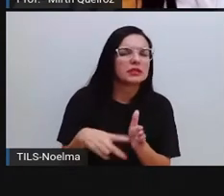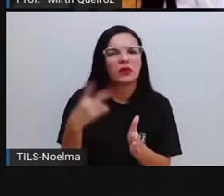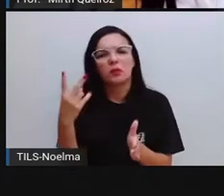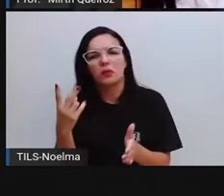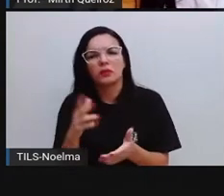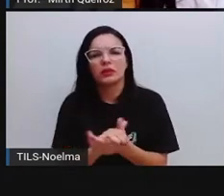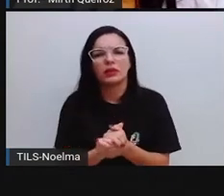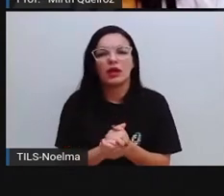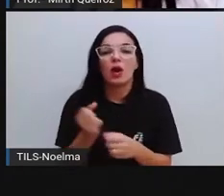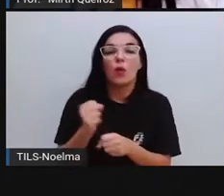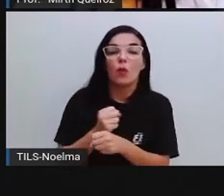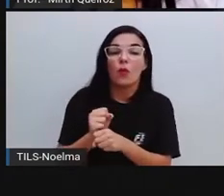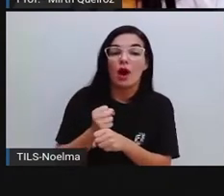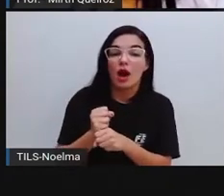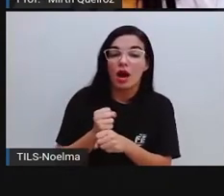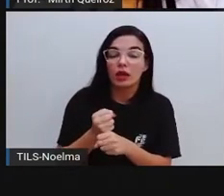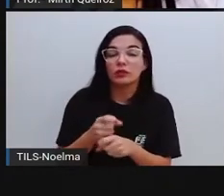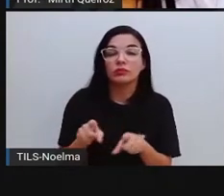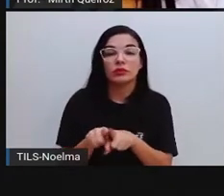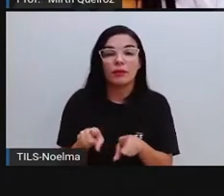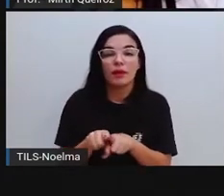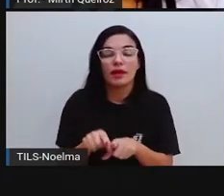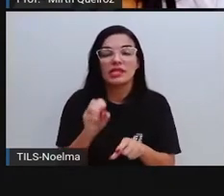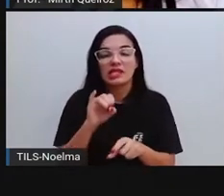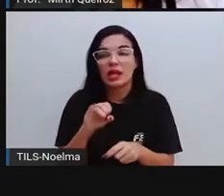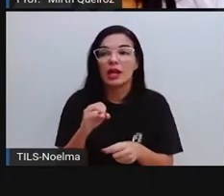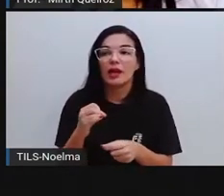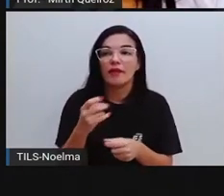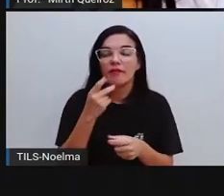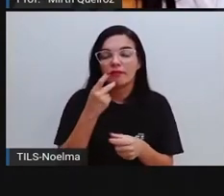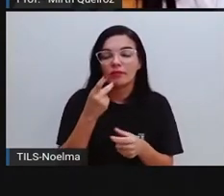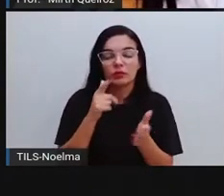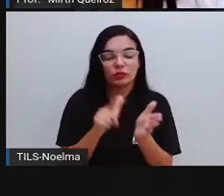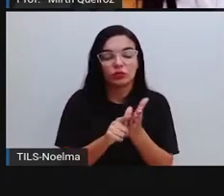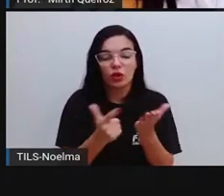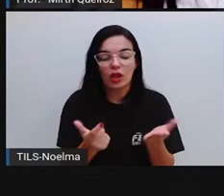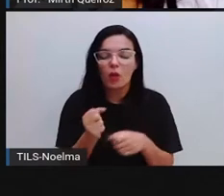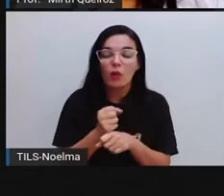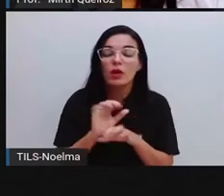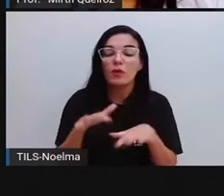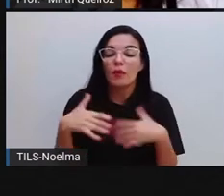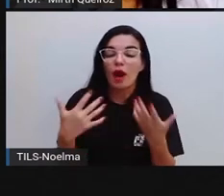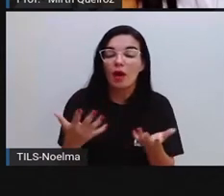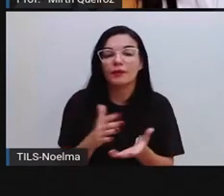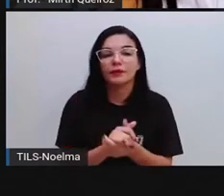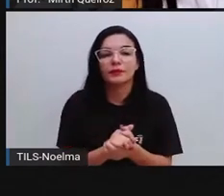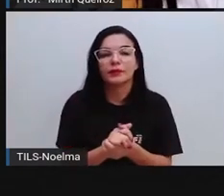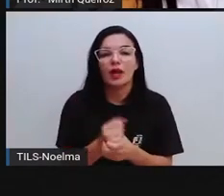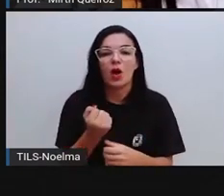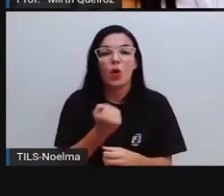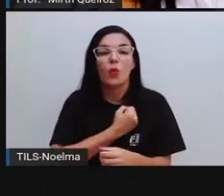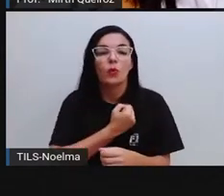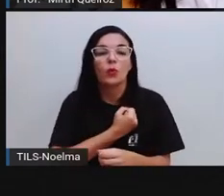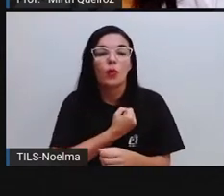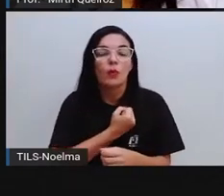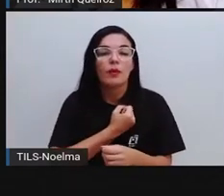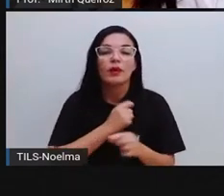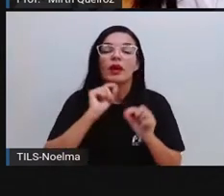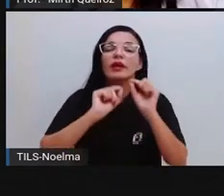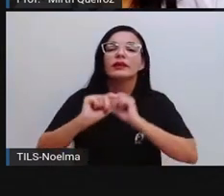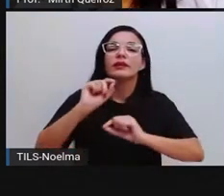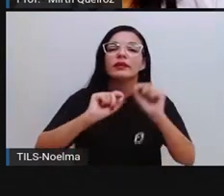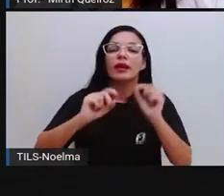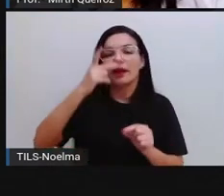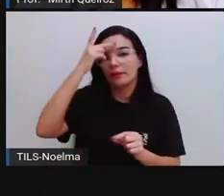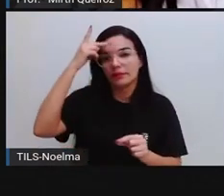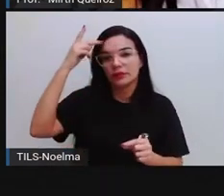O ano, né? Que foi publicado esse jornal, o número, quem é o editor-chefe